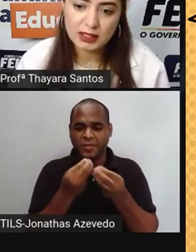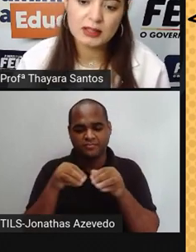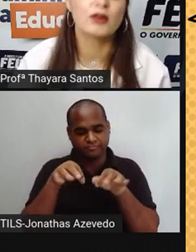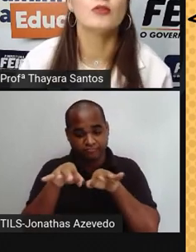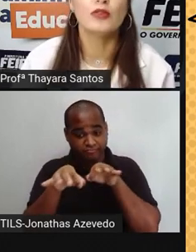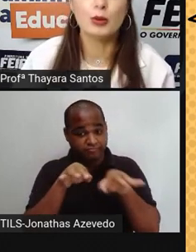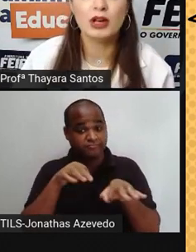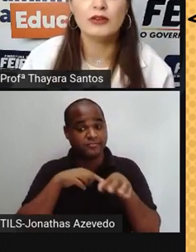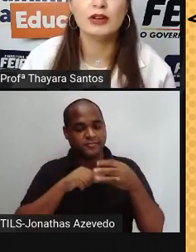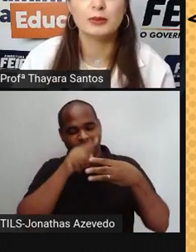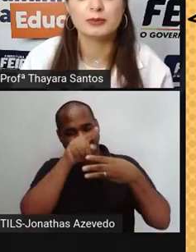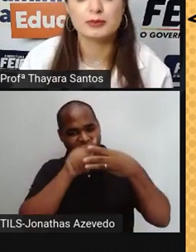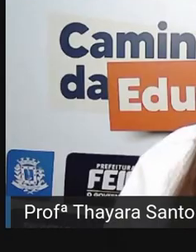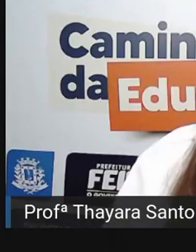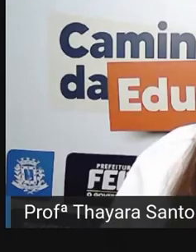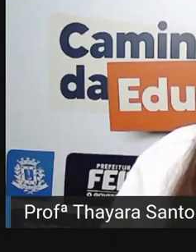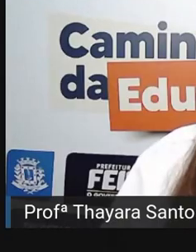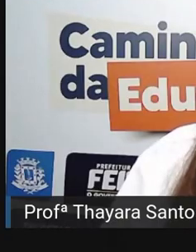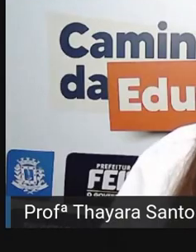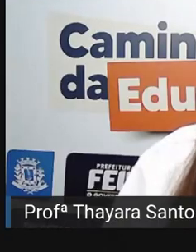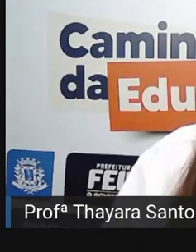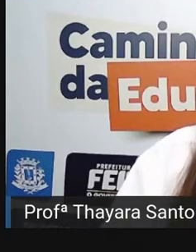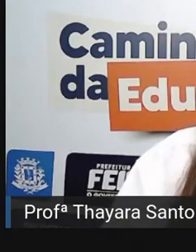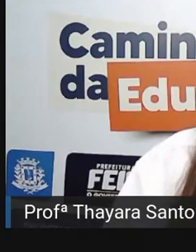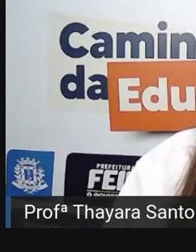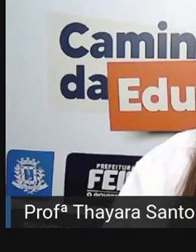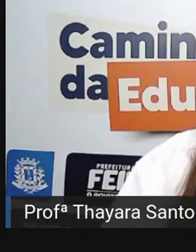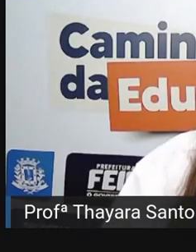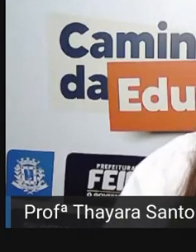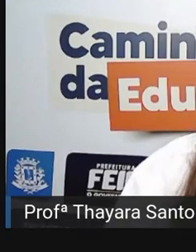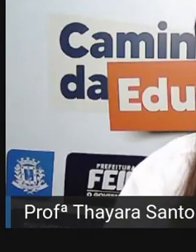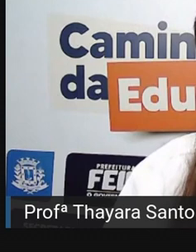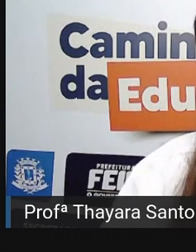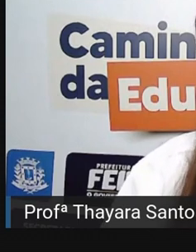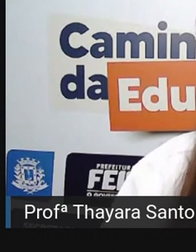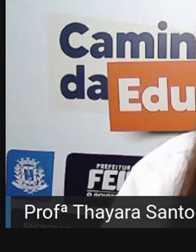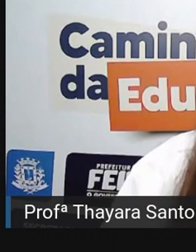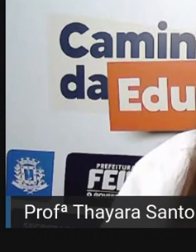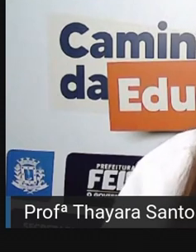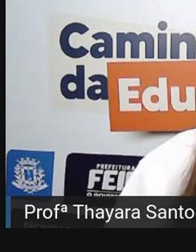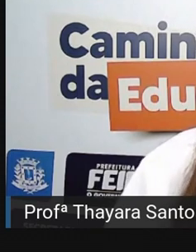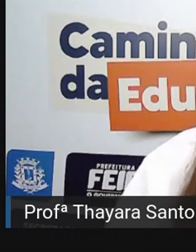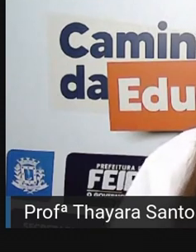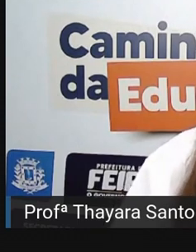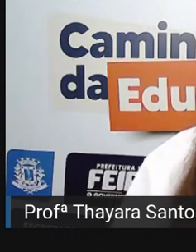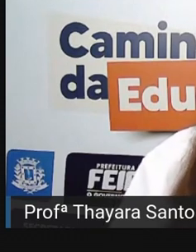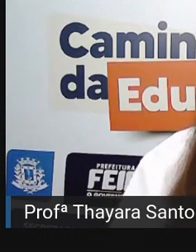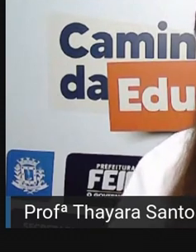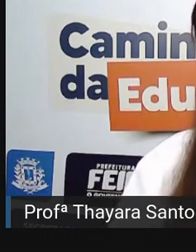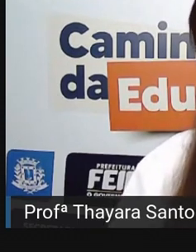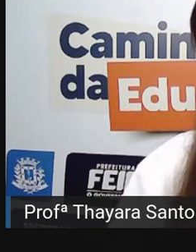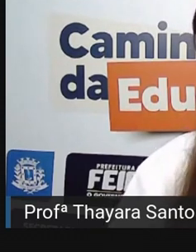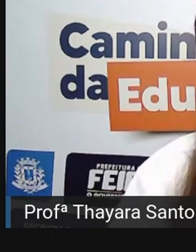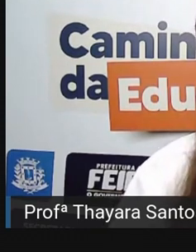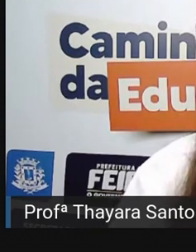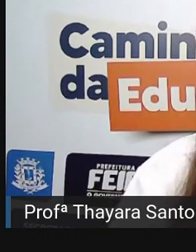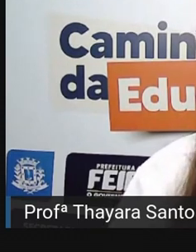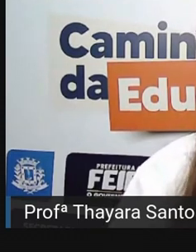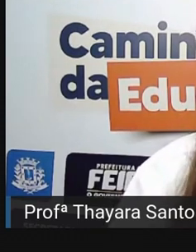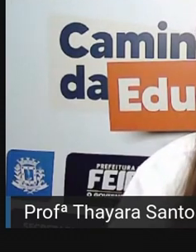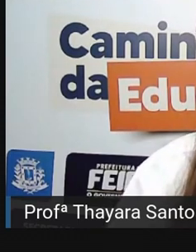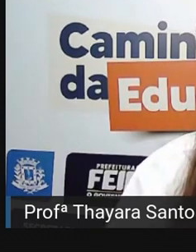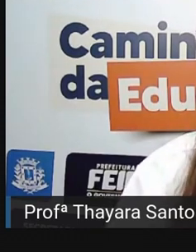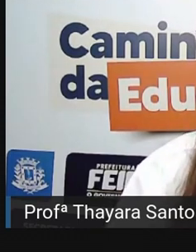matéria. Então, vamos lá ver. Então, esse simulador, o link vai estar também aqui na descrição desse vídeo para vocês